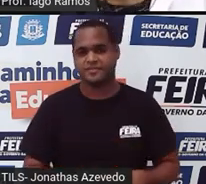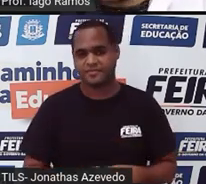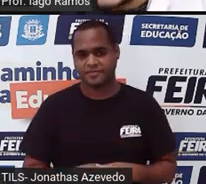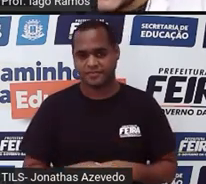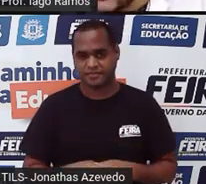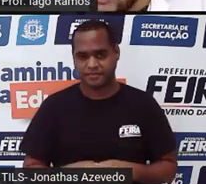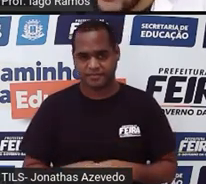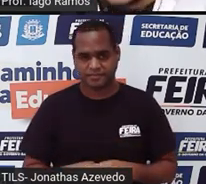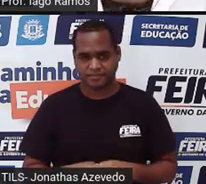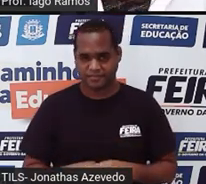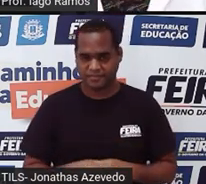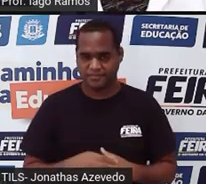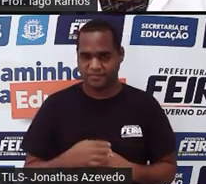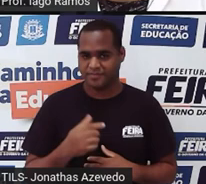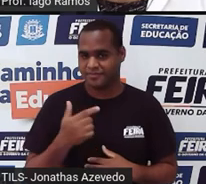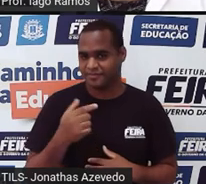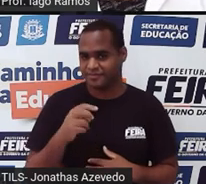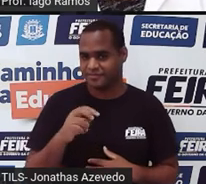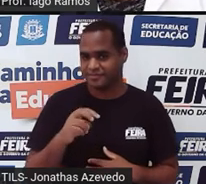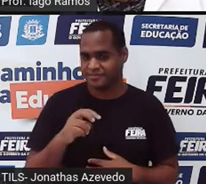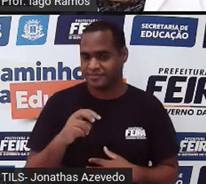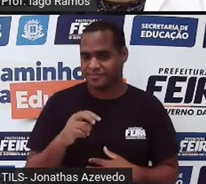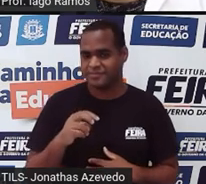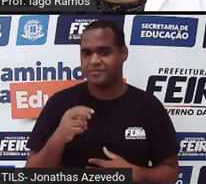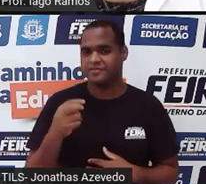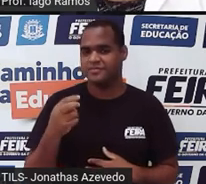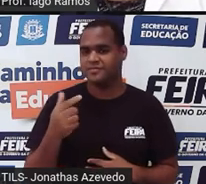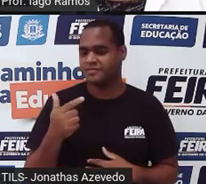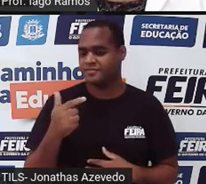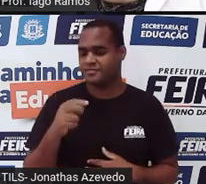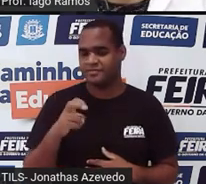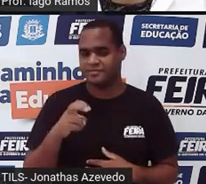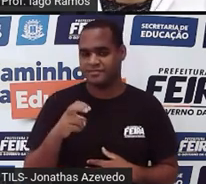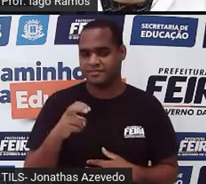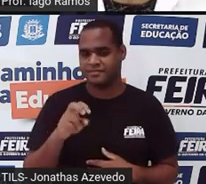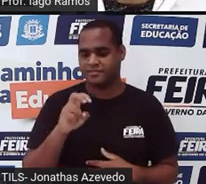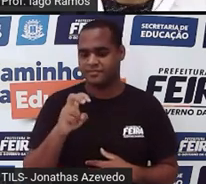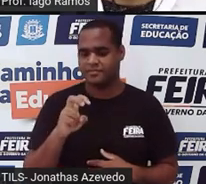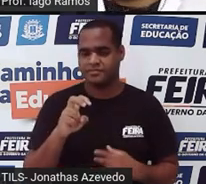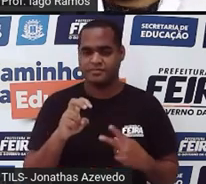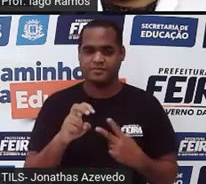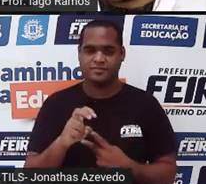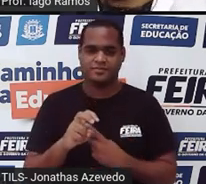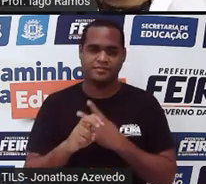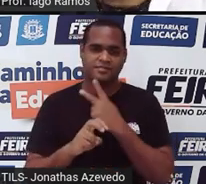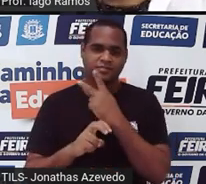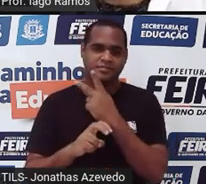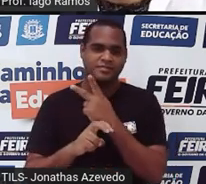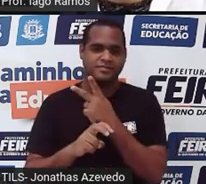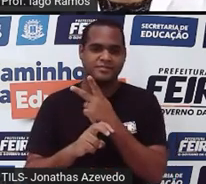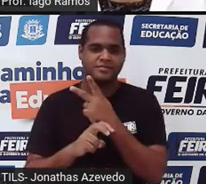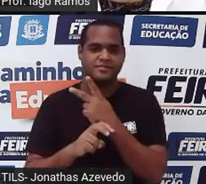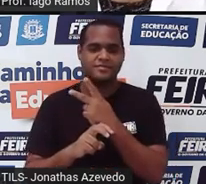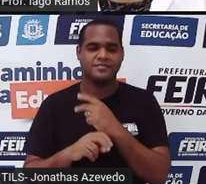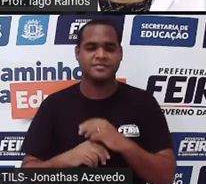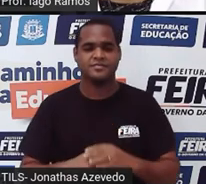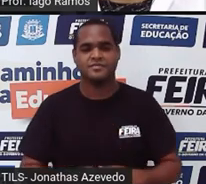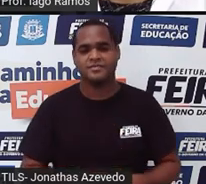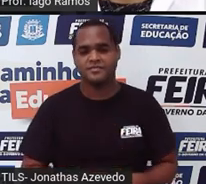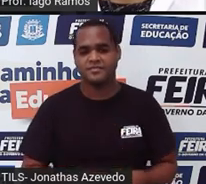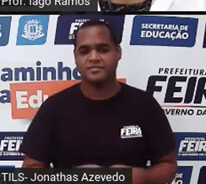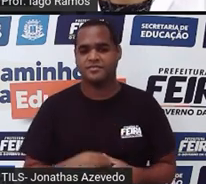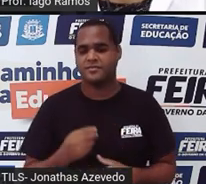25 é 5 elevado a 2, que é a mesma coisa que 5 vezes 5. Então, essa